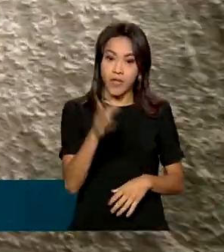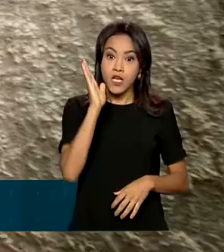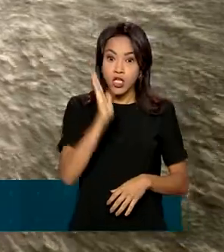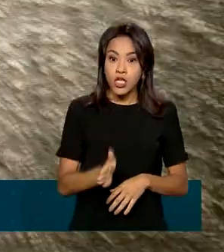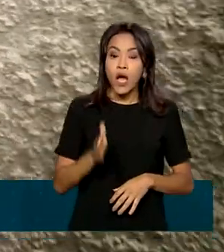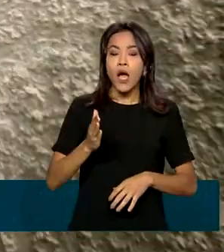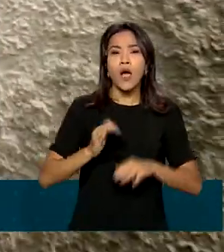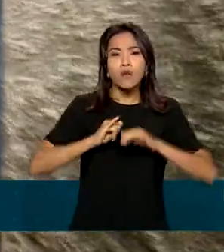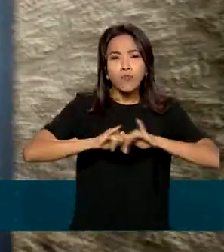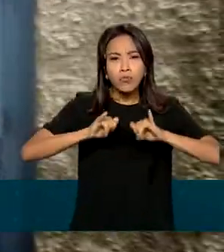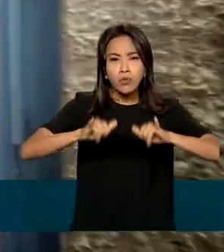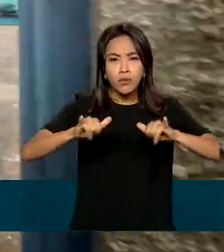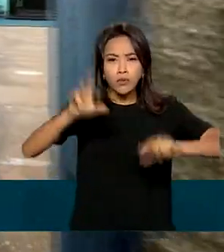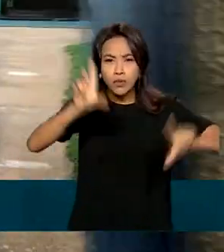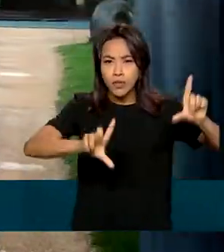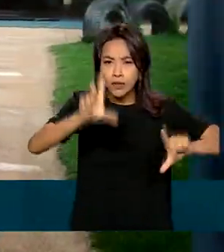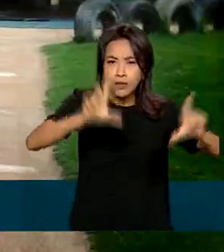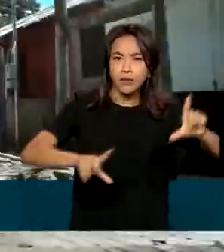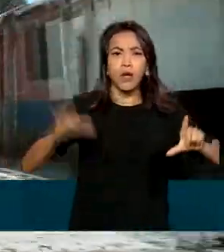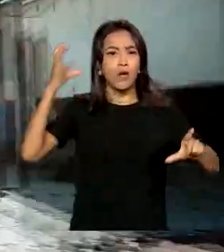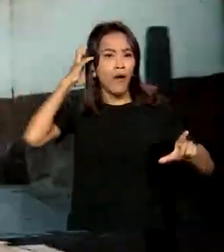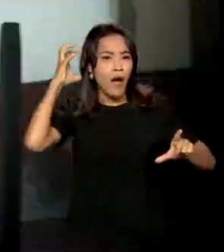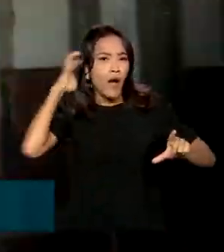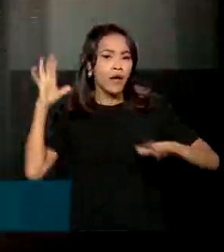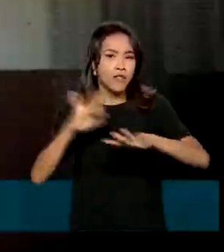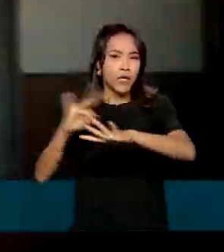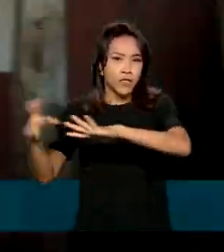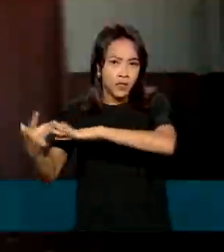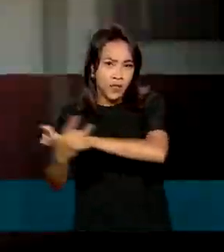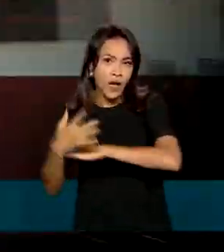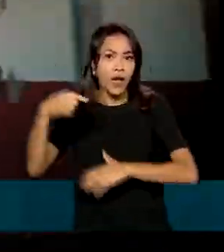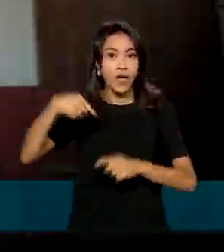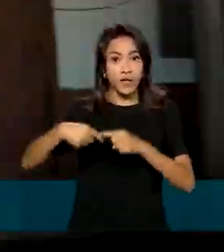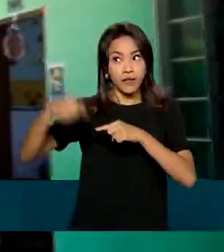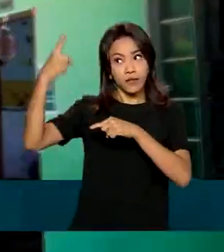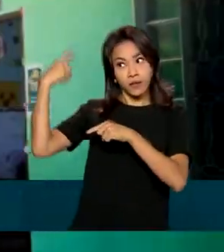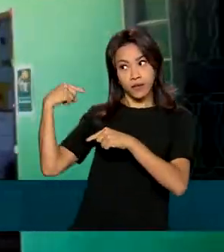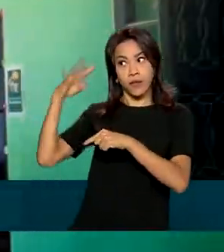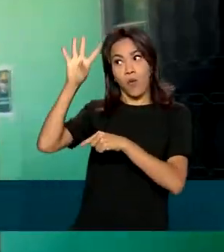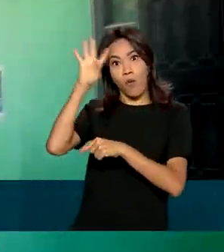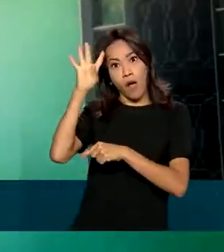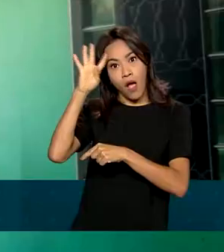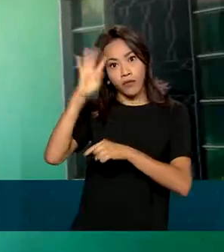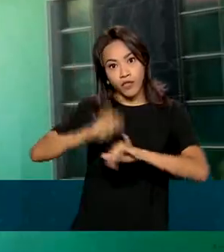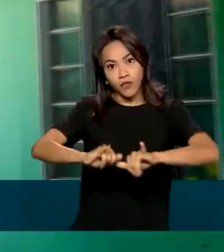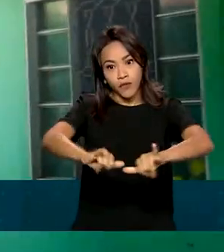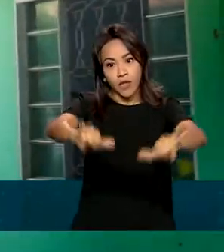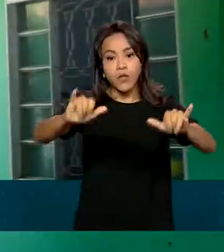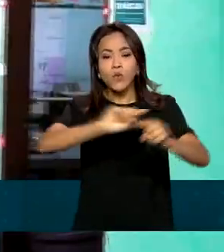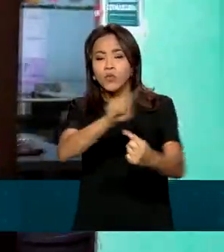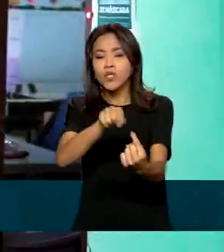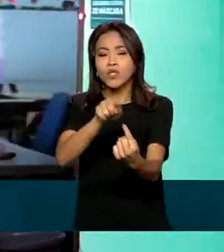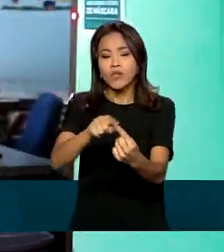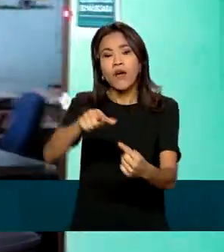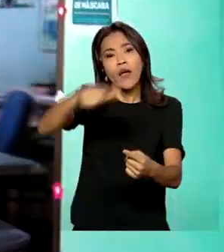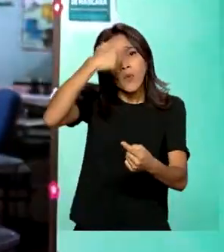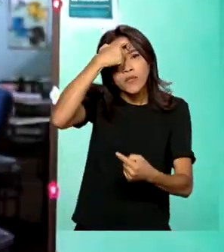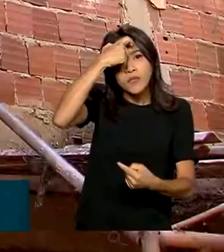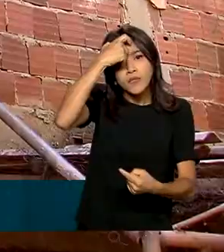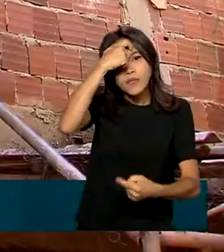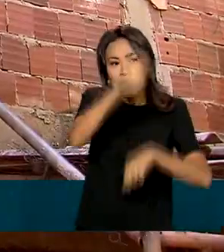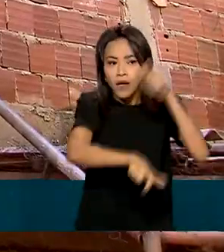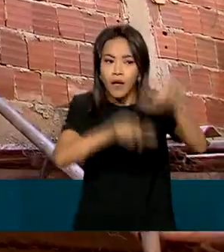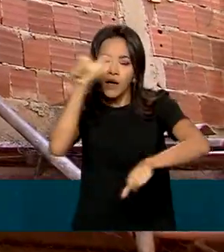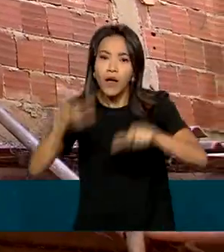veiculada na TV, rádio e redes sociais nesta quarta-feira. O objetivo é conscientizar a população